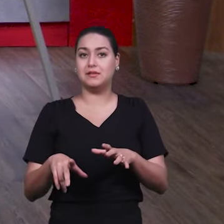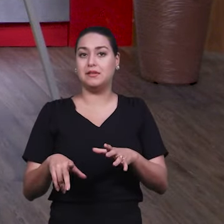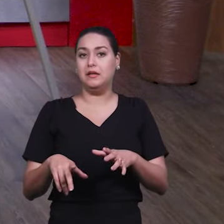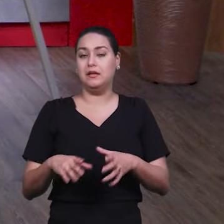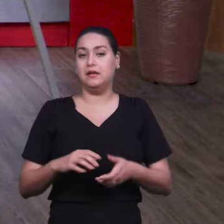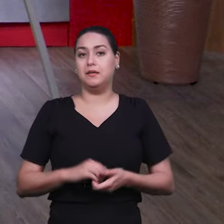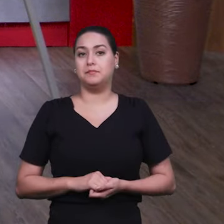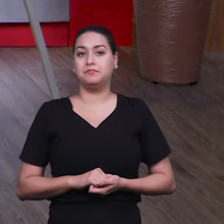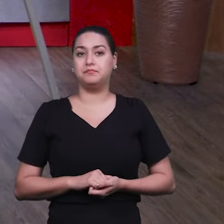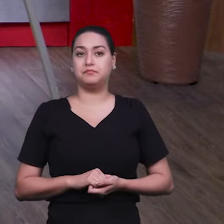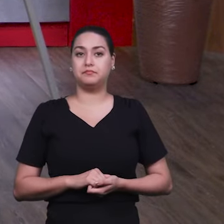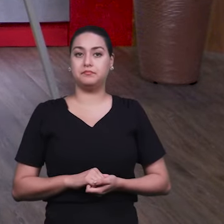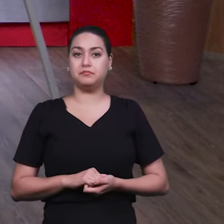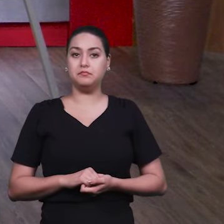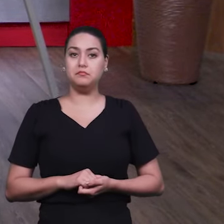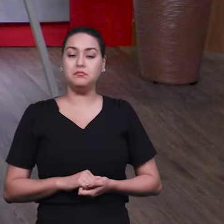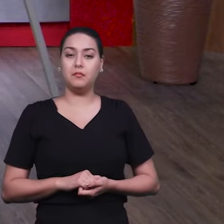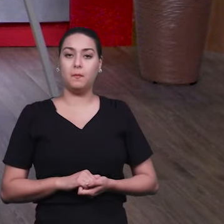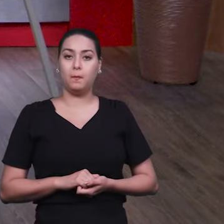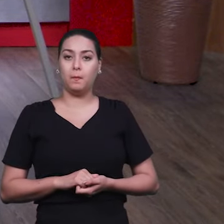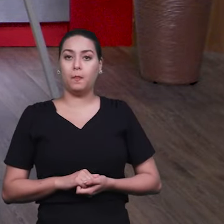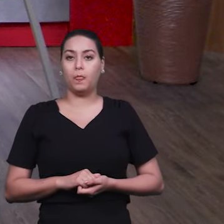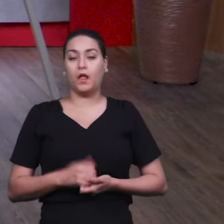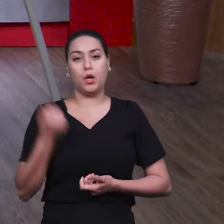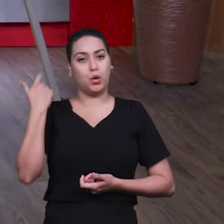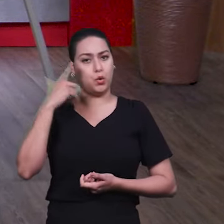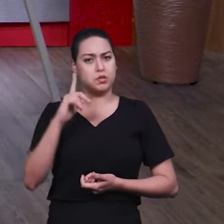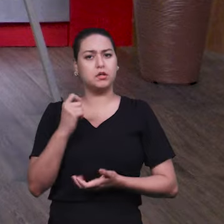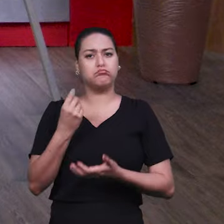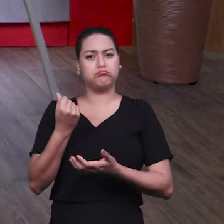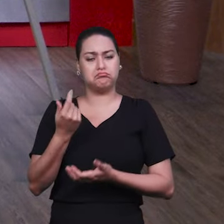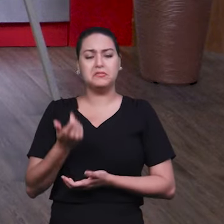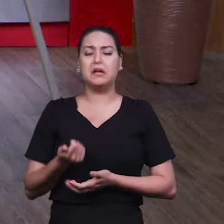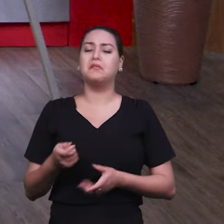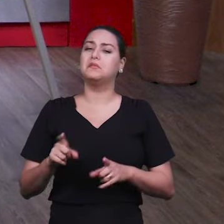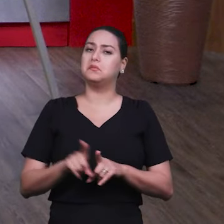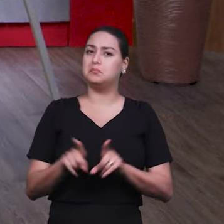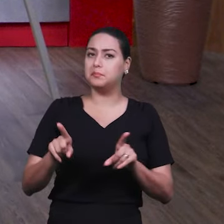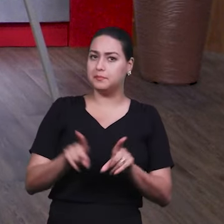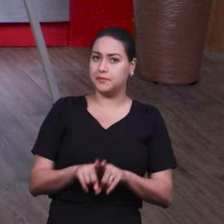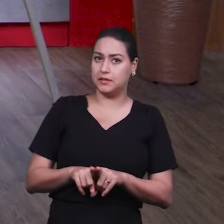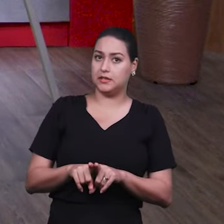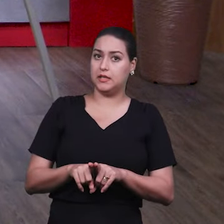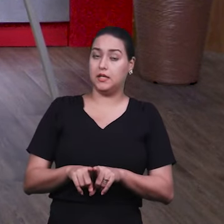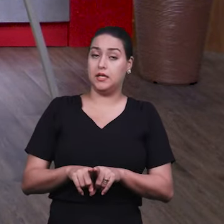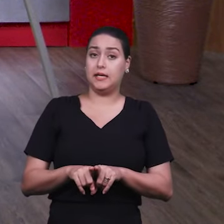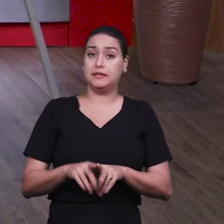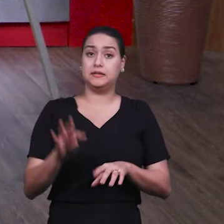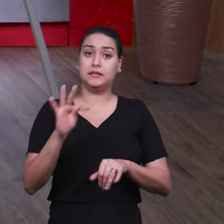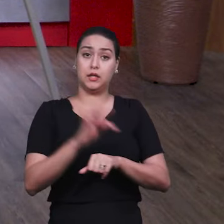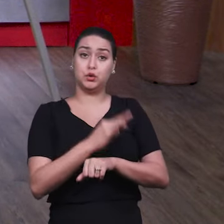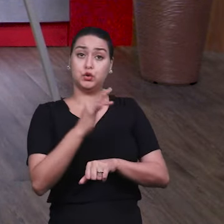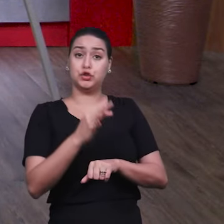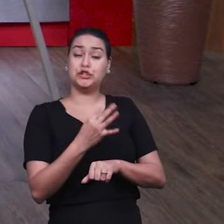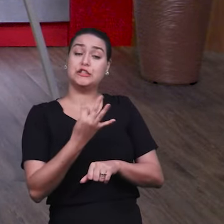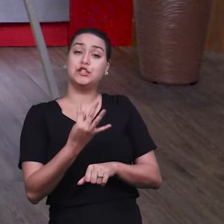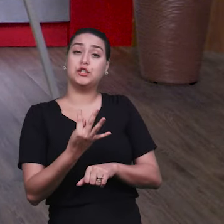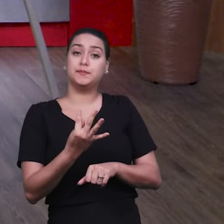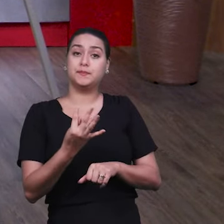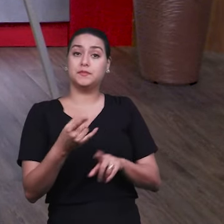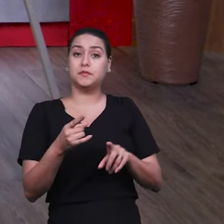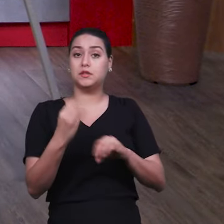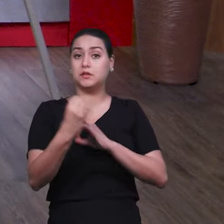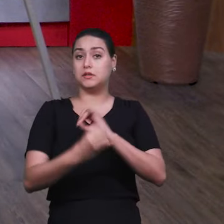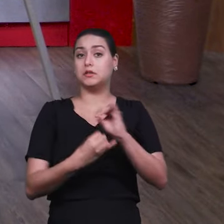original, a pessoa faz, né? Lança. E também a questão da tecnologia, do caso também